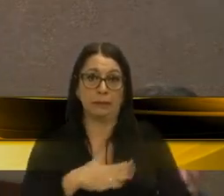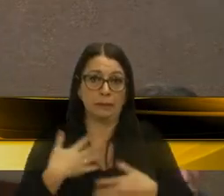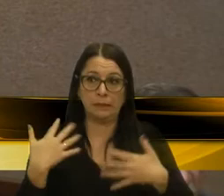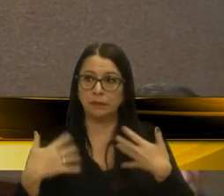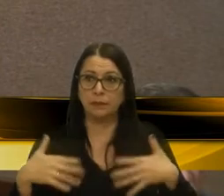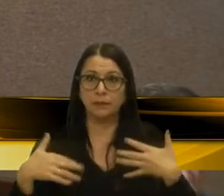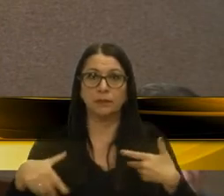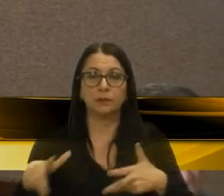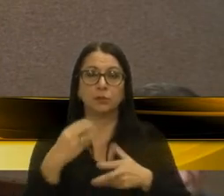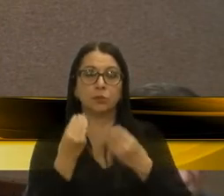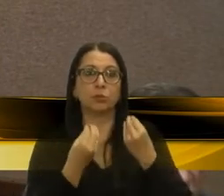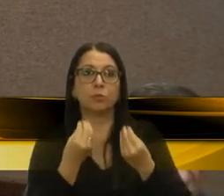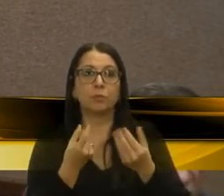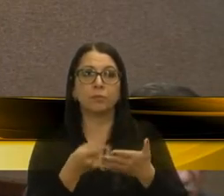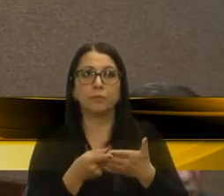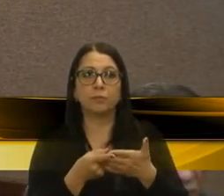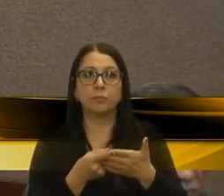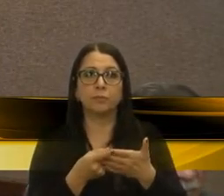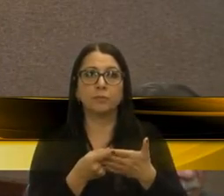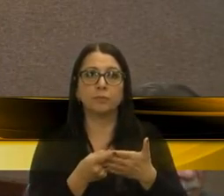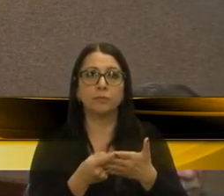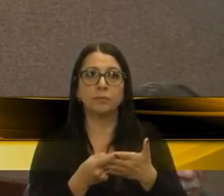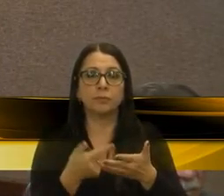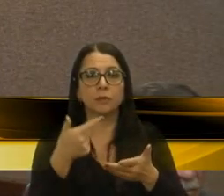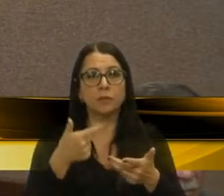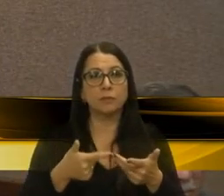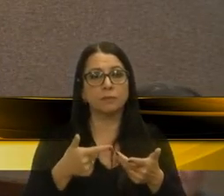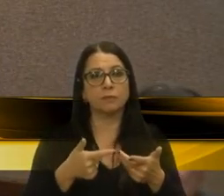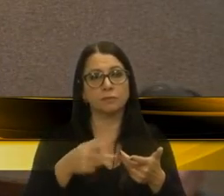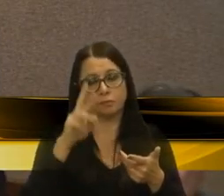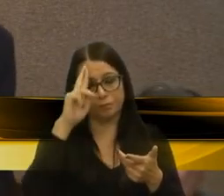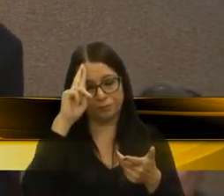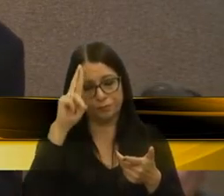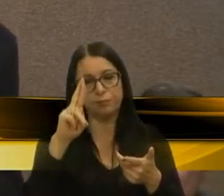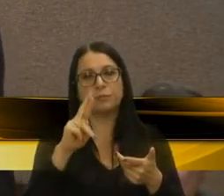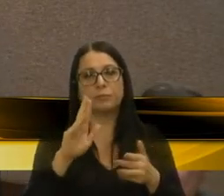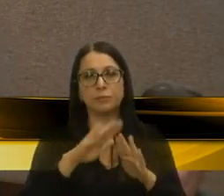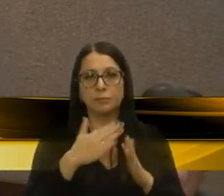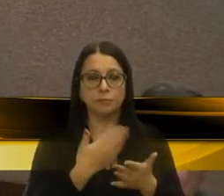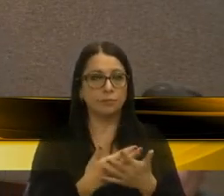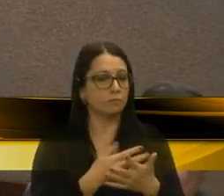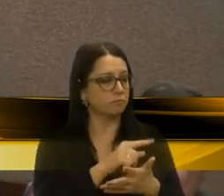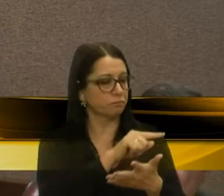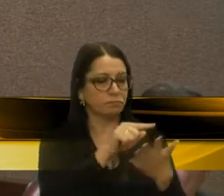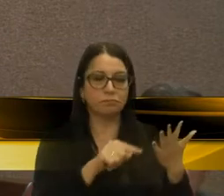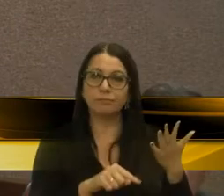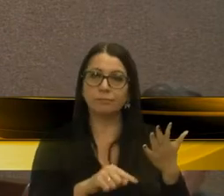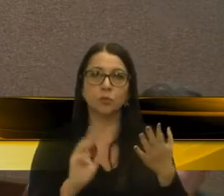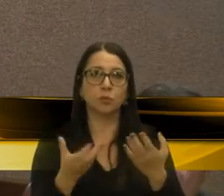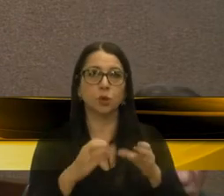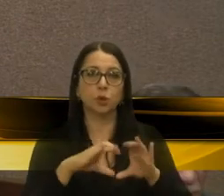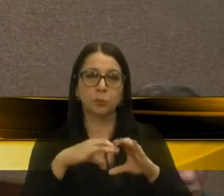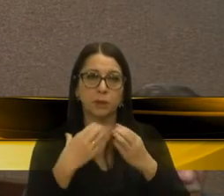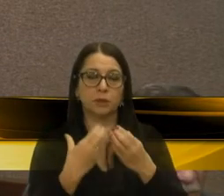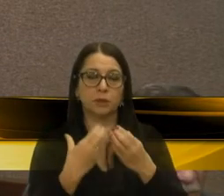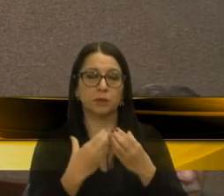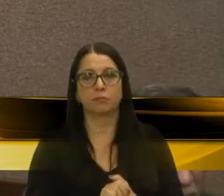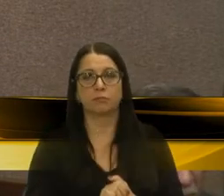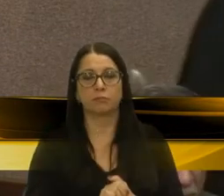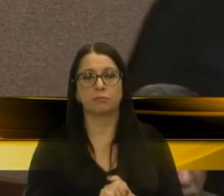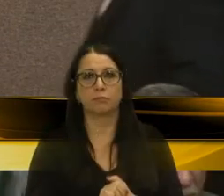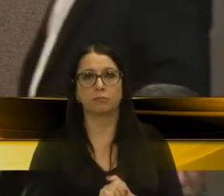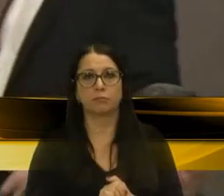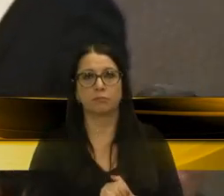dando atenção às, inclusive às vices, diretora, diretora, enfim, toda a comunidade que estava lá.